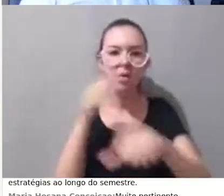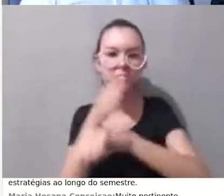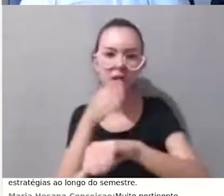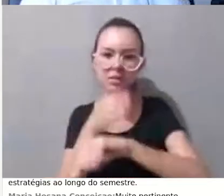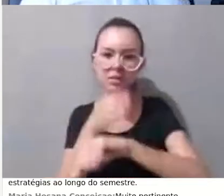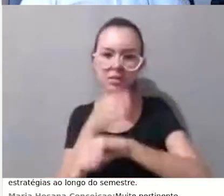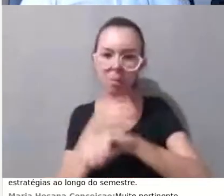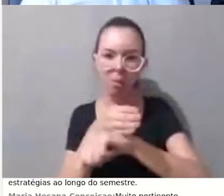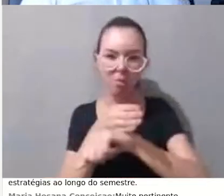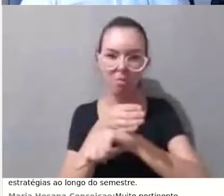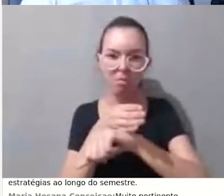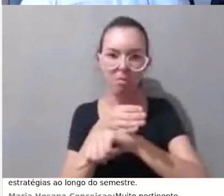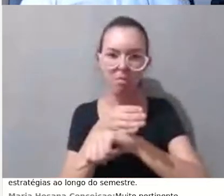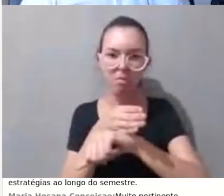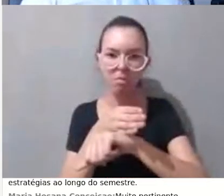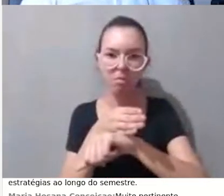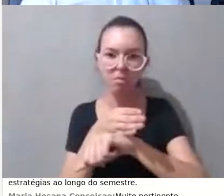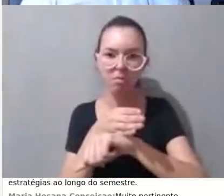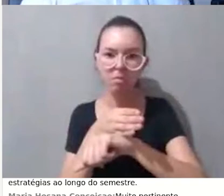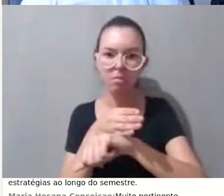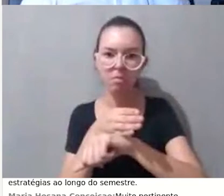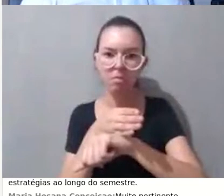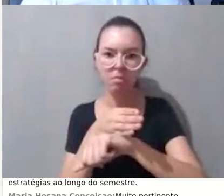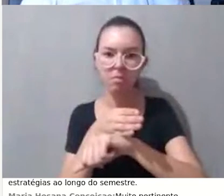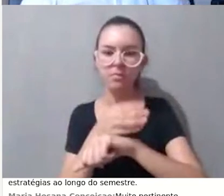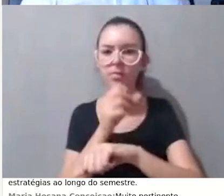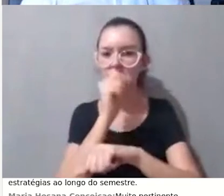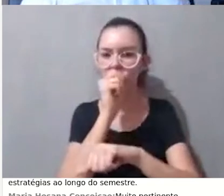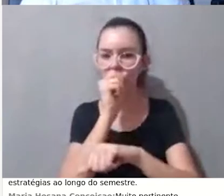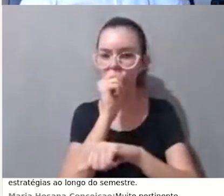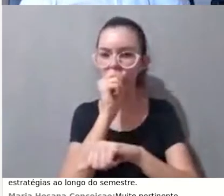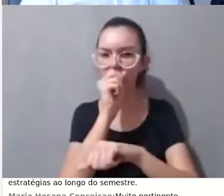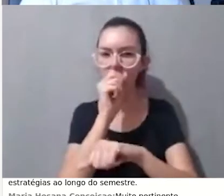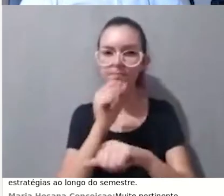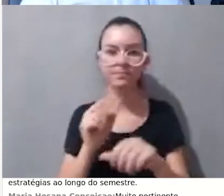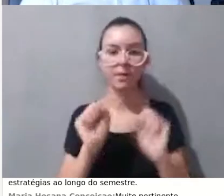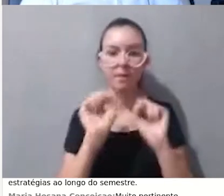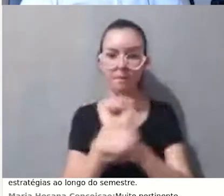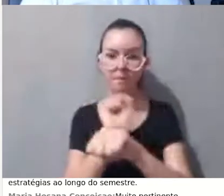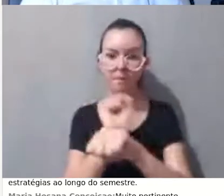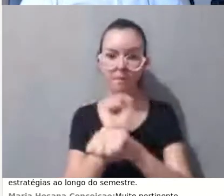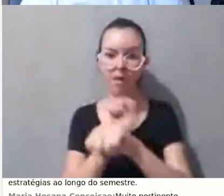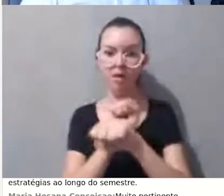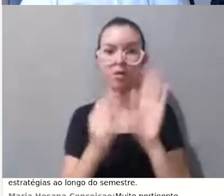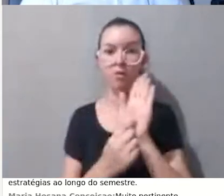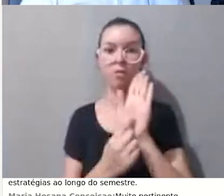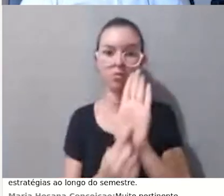perdão, deixa eu mostrar a outra AVA aqui, os dois são gerados pelo próprio sistema,